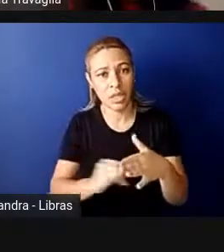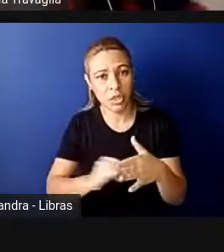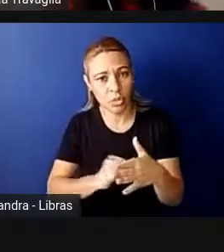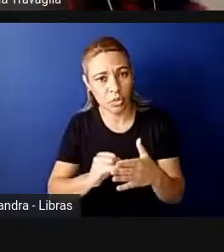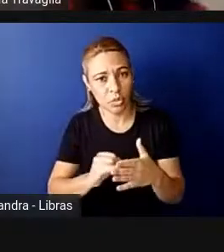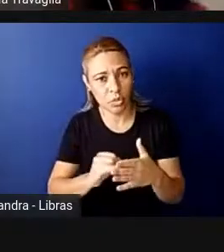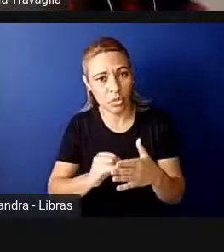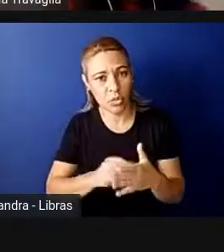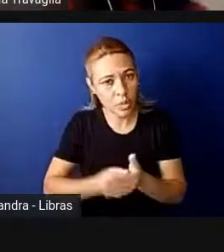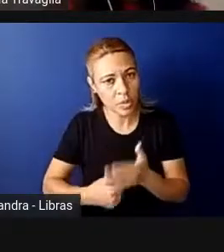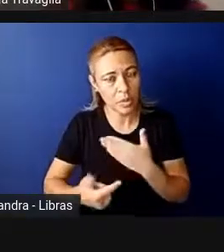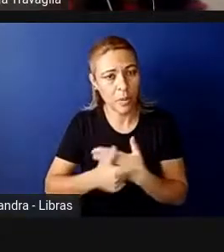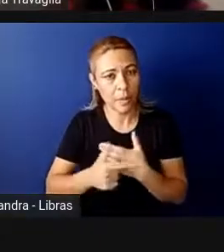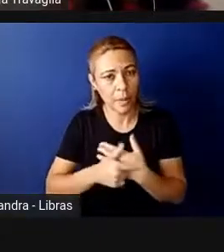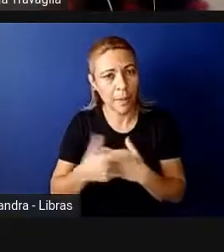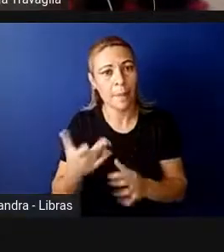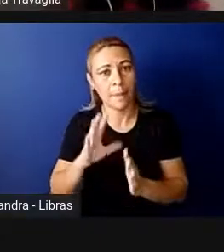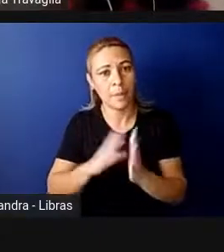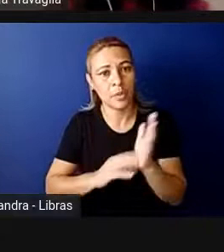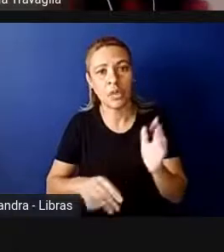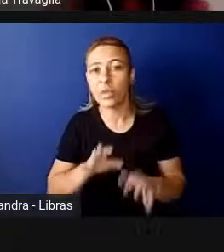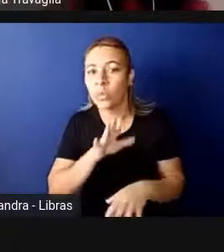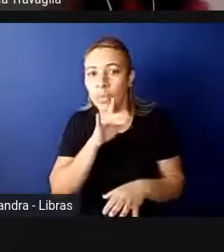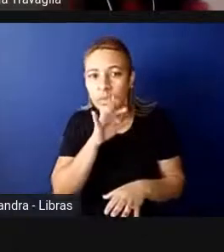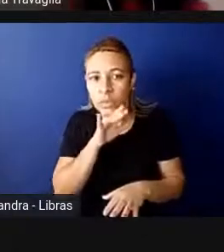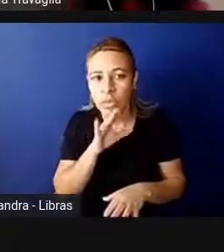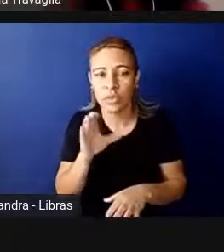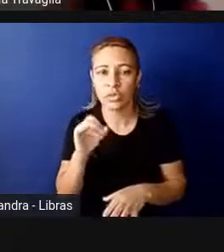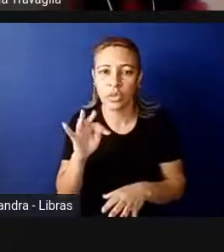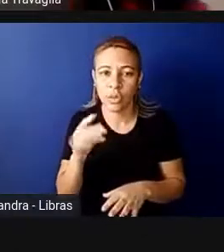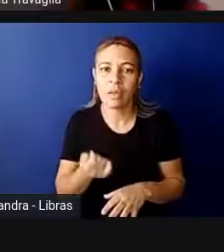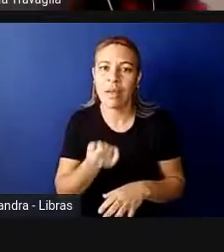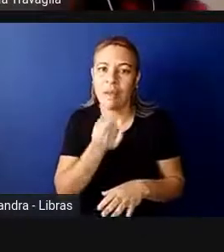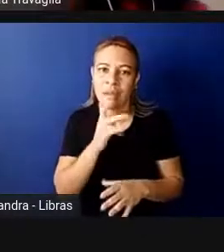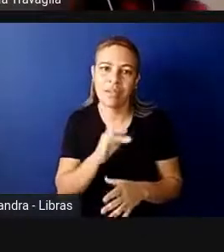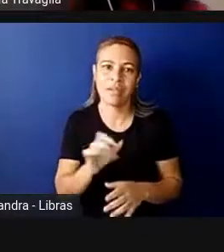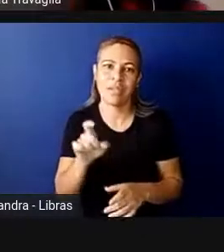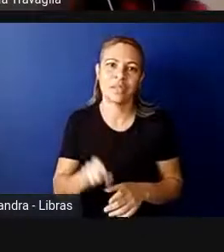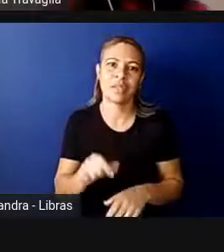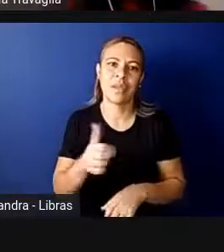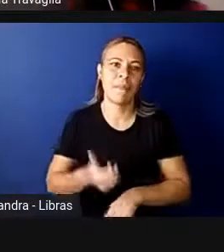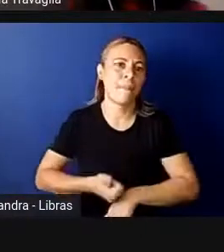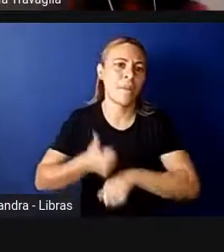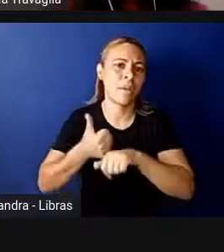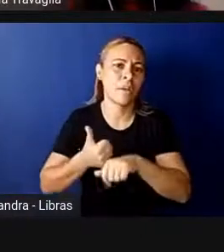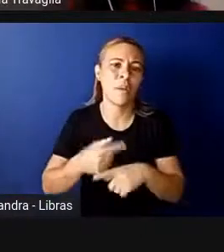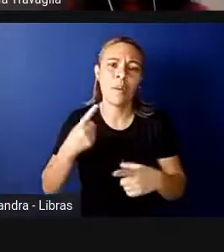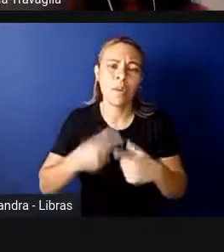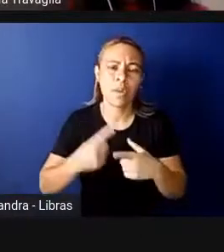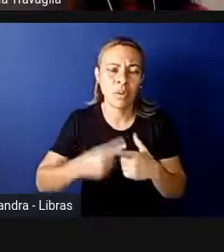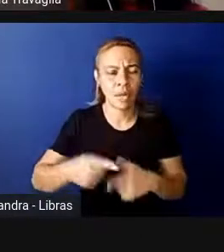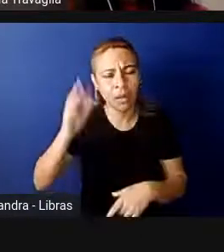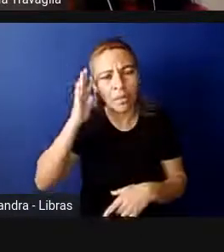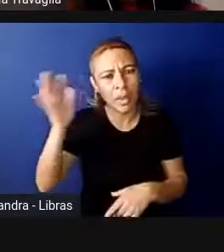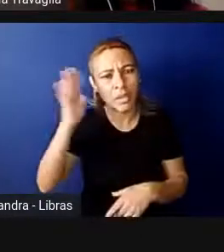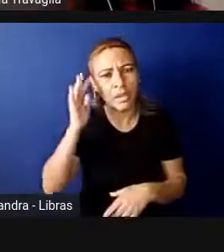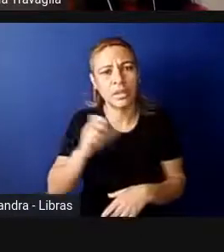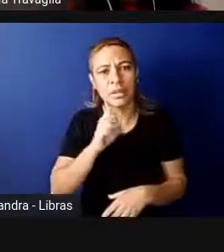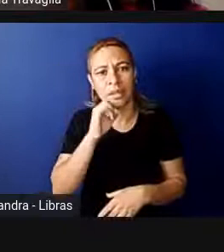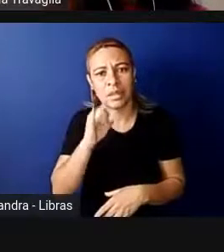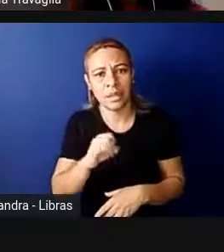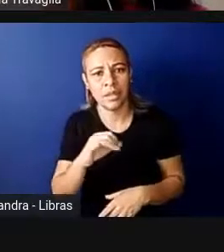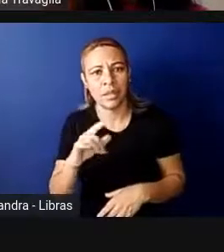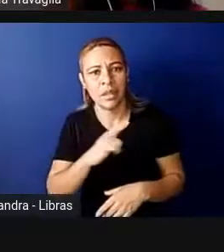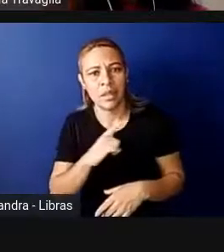modelo ruim nosso de cotas, ainda vai ser melhor, porque, imagina se, nós temos que disputar a